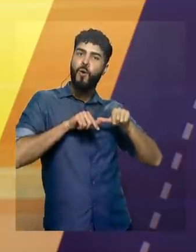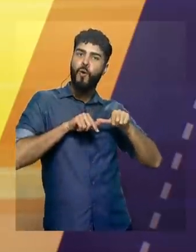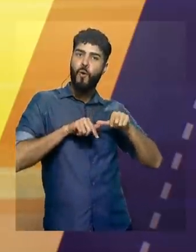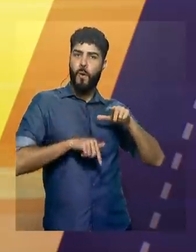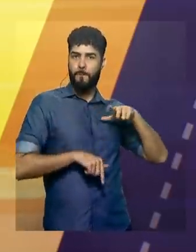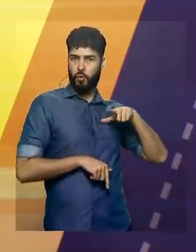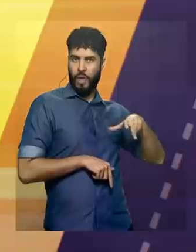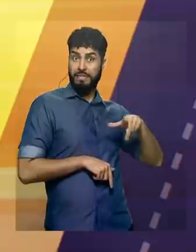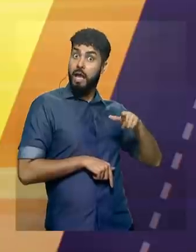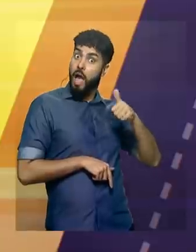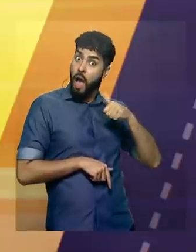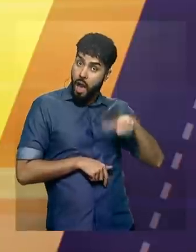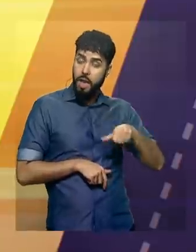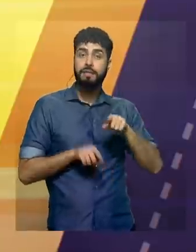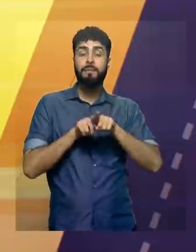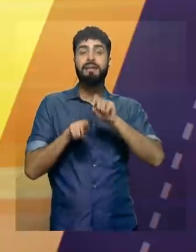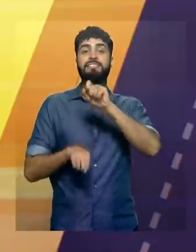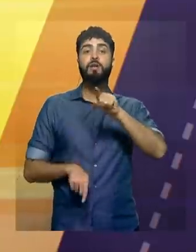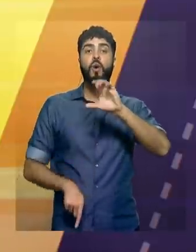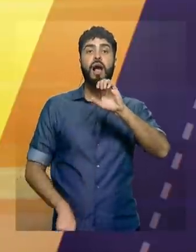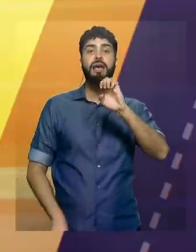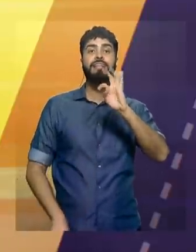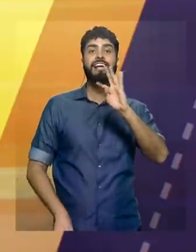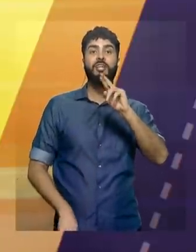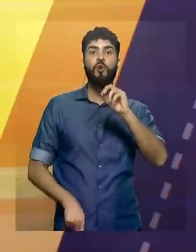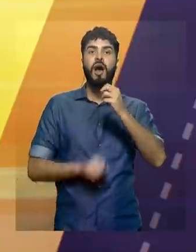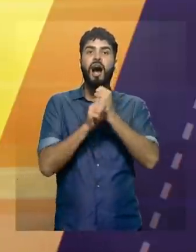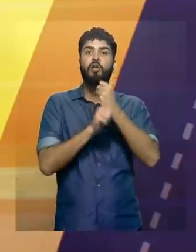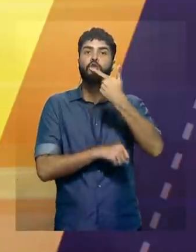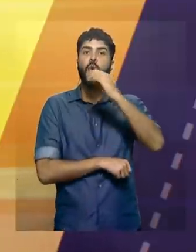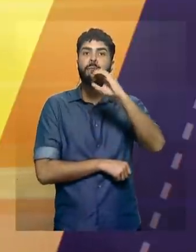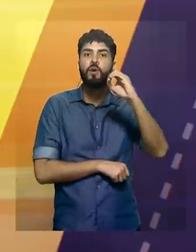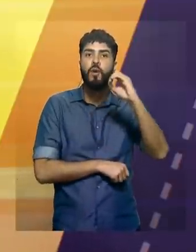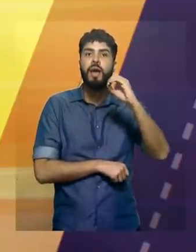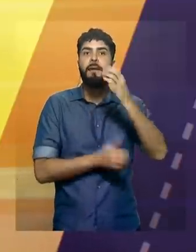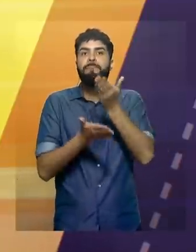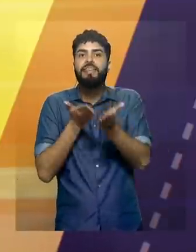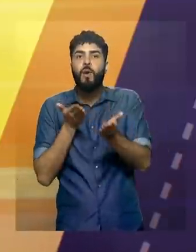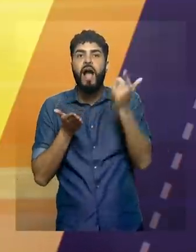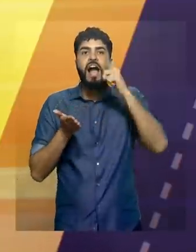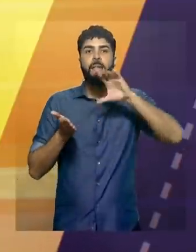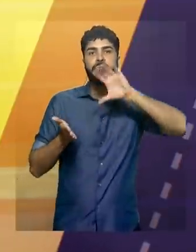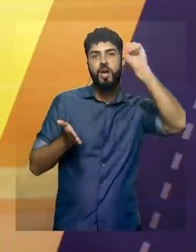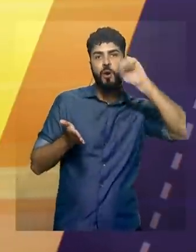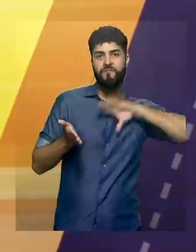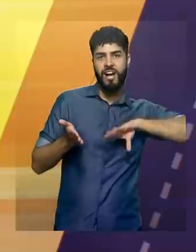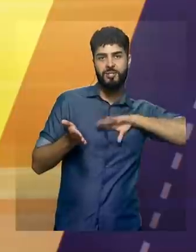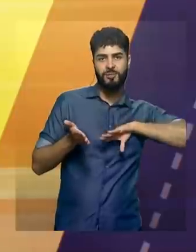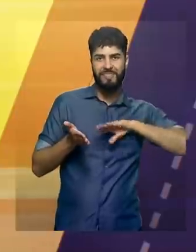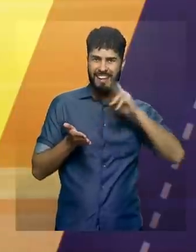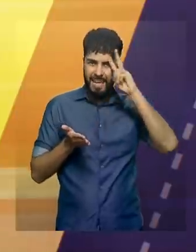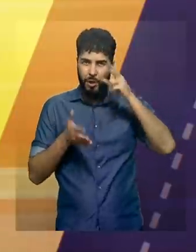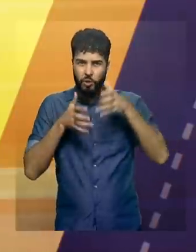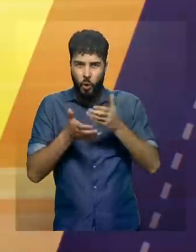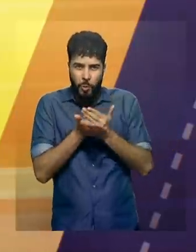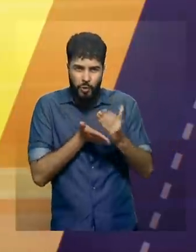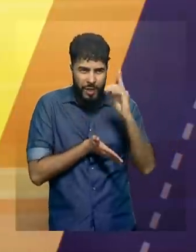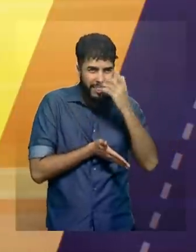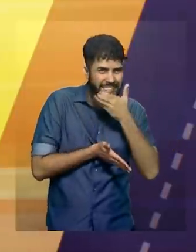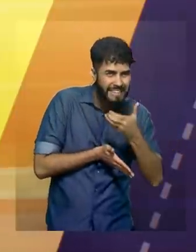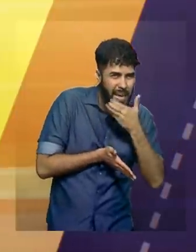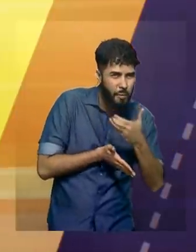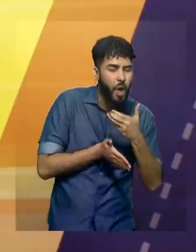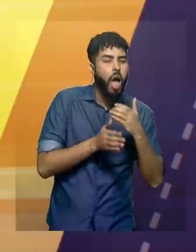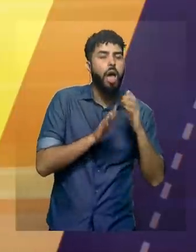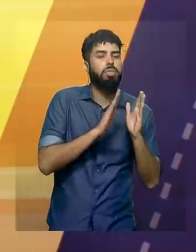Caetano, que foi vice para o Vasco da Gama em 2000. Aquele fatídico jogo que começou em dezembro e terminou em janeiro no Maracanã.